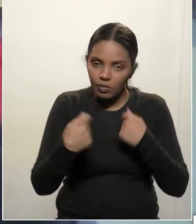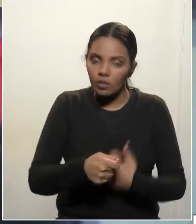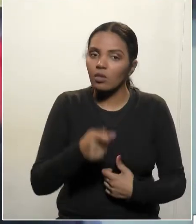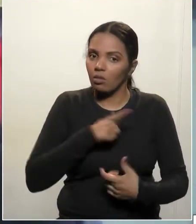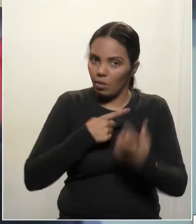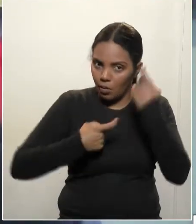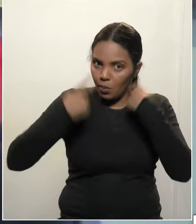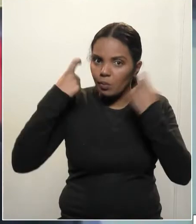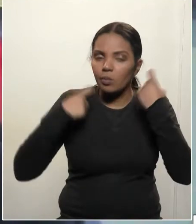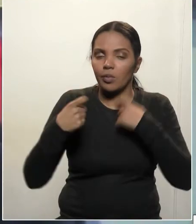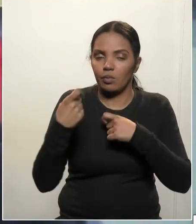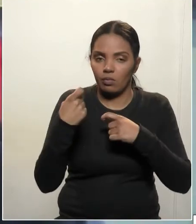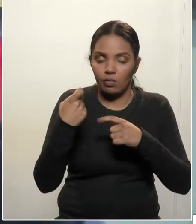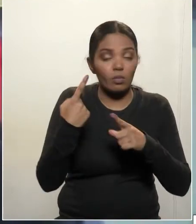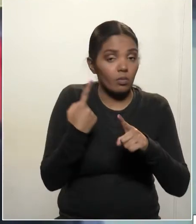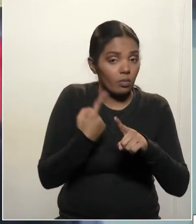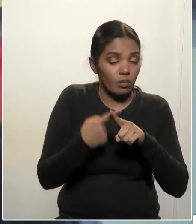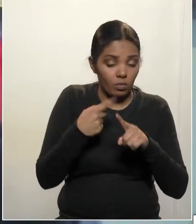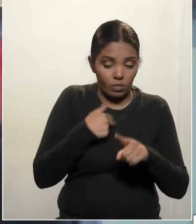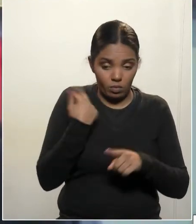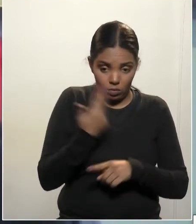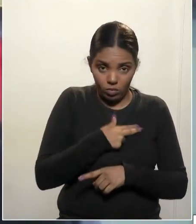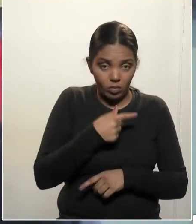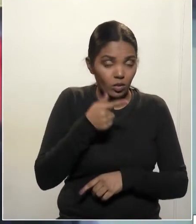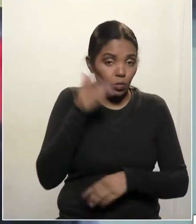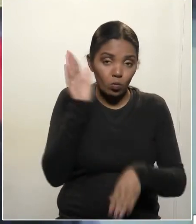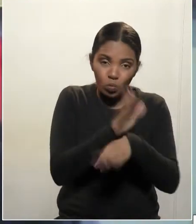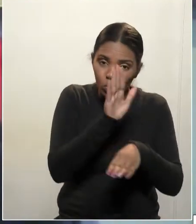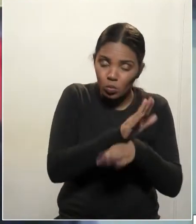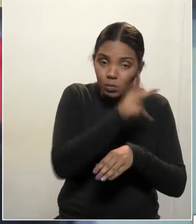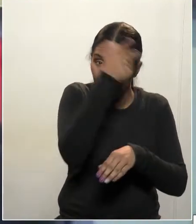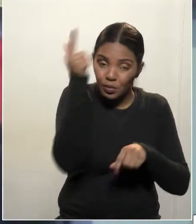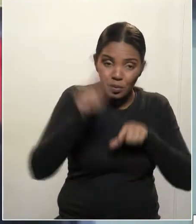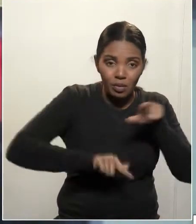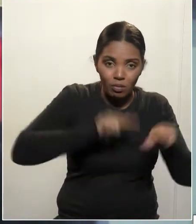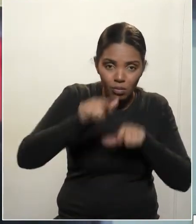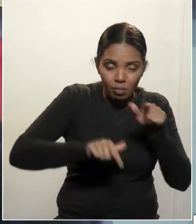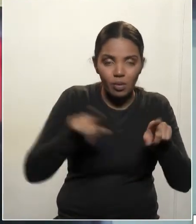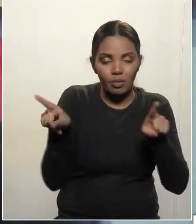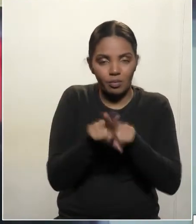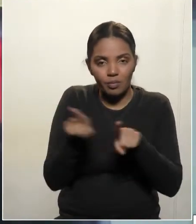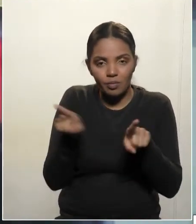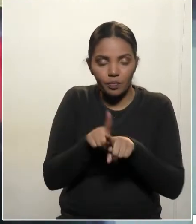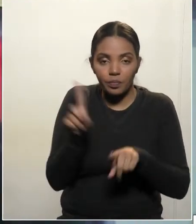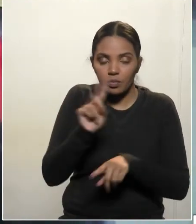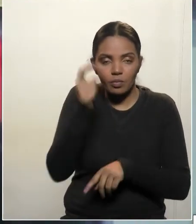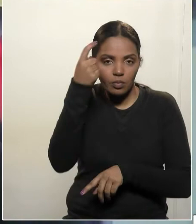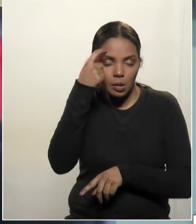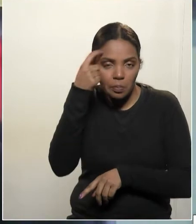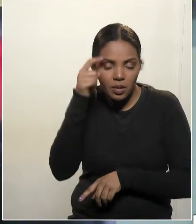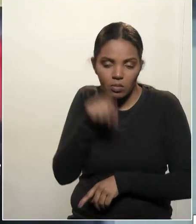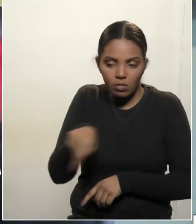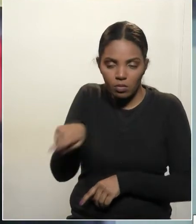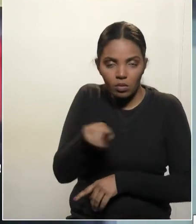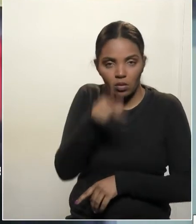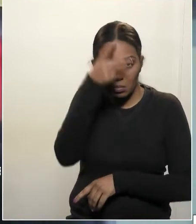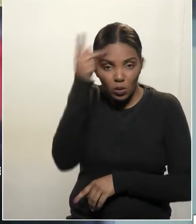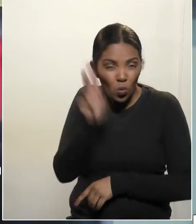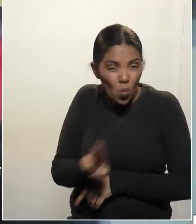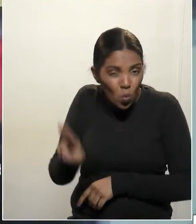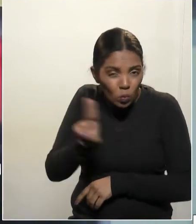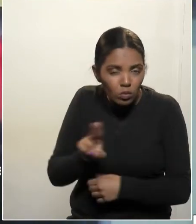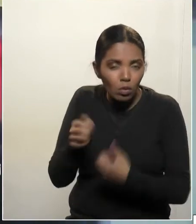se nós não levarmos em conta as preocupações dos trabalhadores, se nós não levarmos em conta as condições de serem transportados os